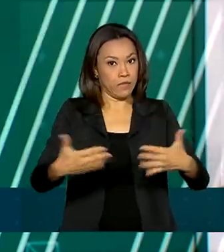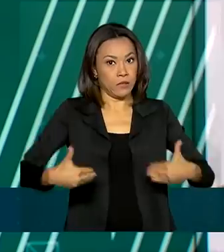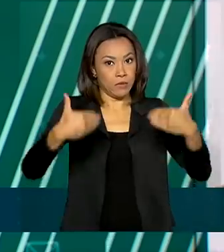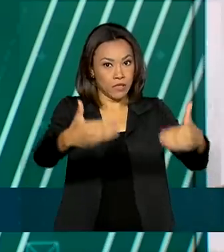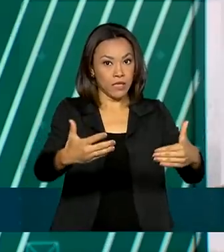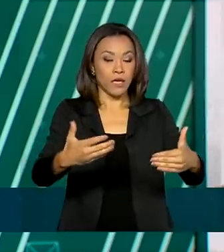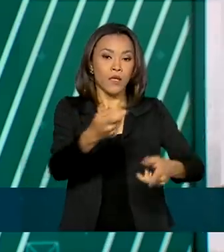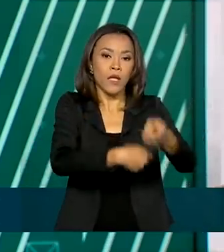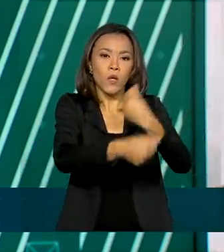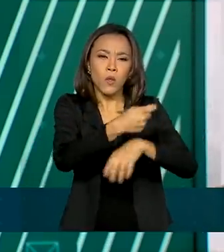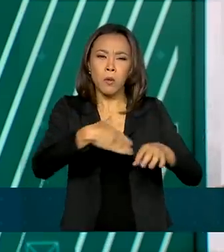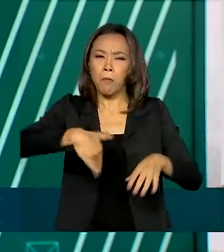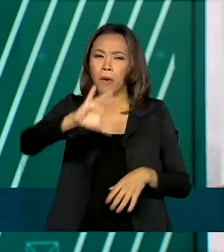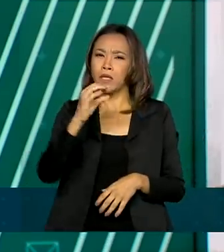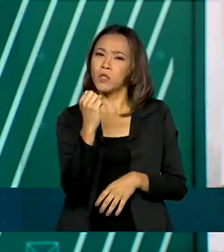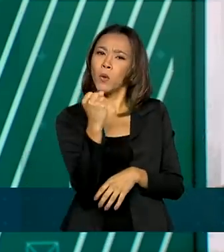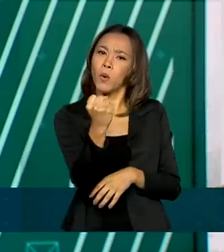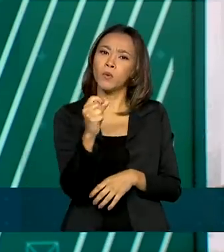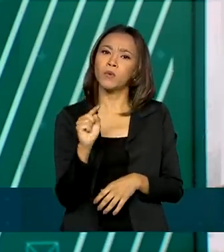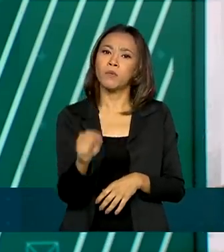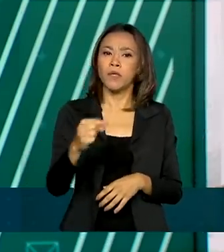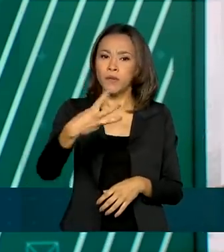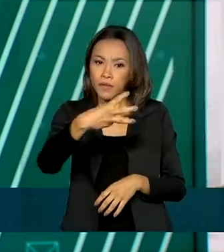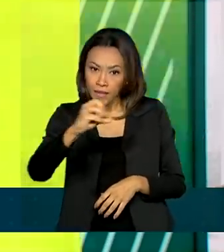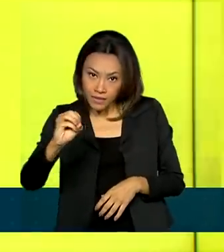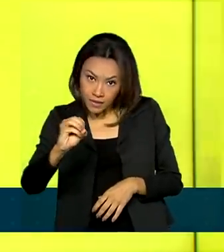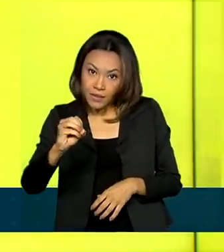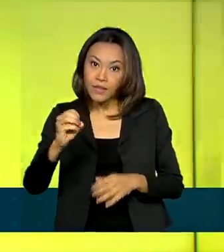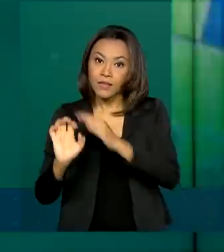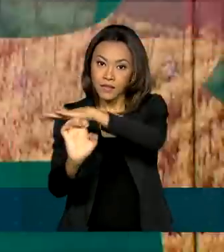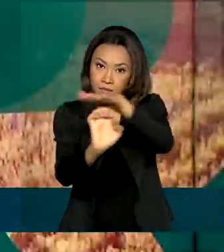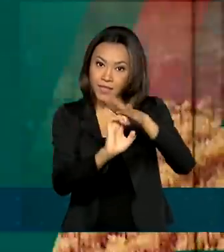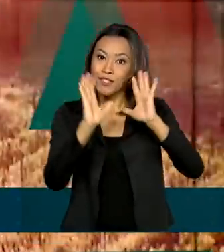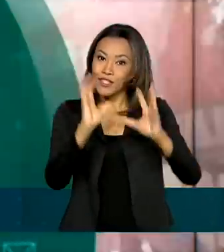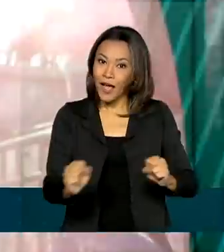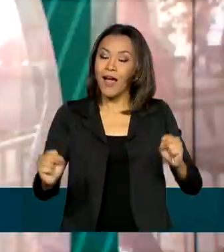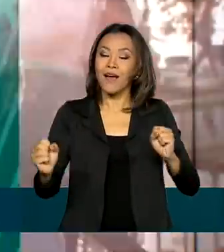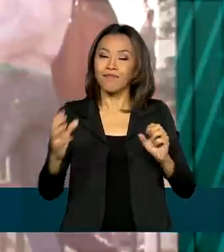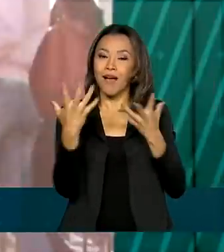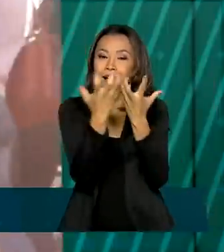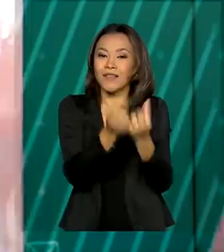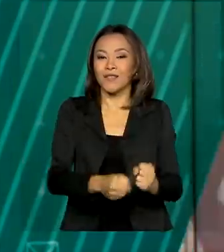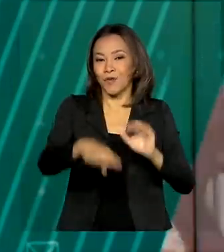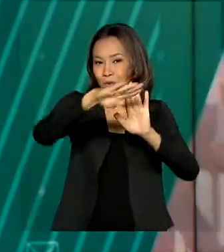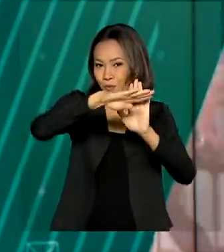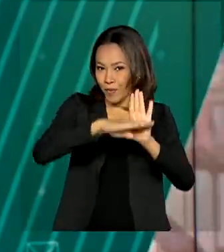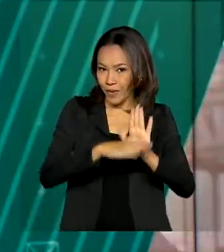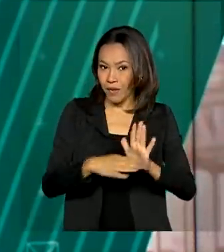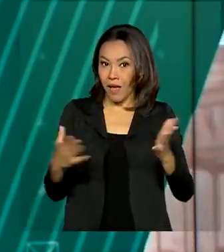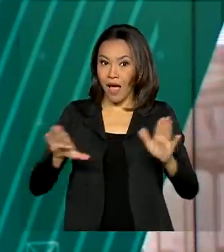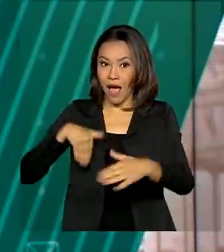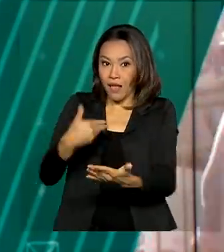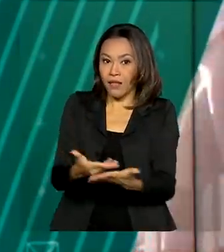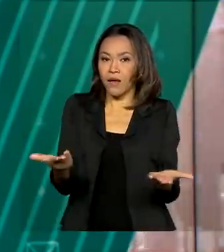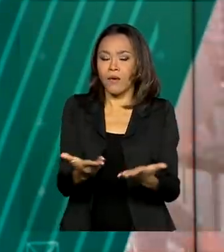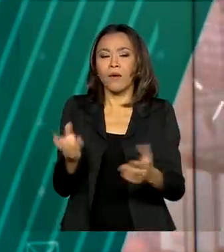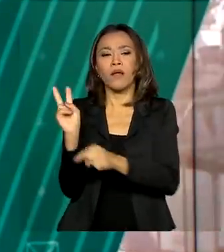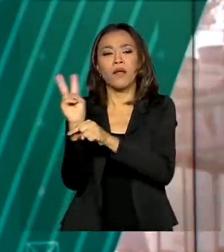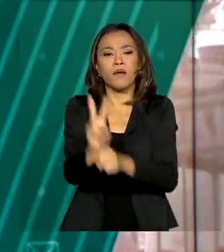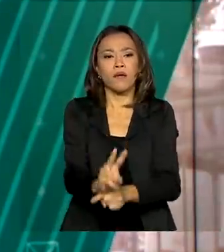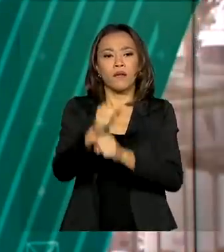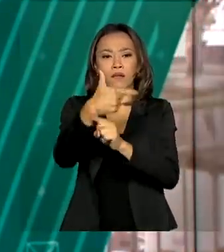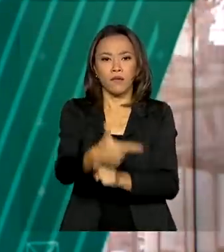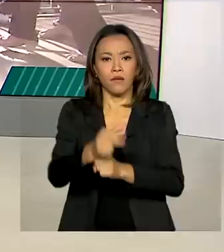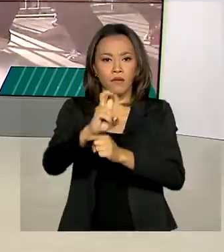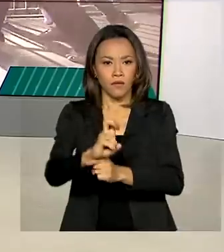8.300 pequenas empresas já aderiram ao programa e foram emprestados até agora R$ 252 milhões.